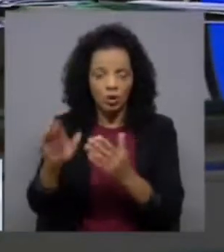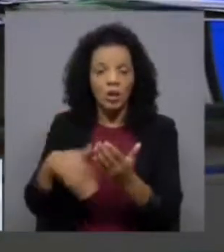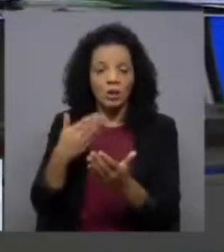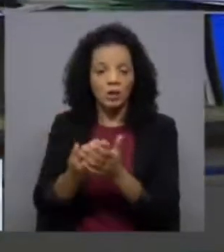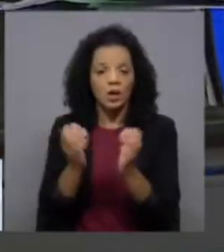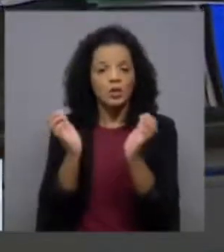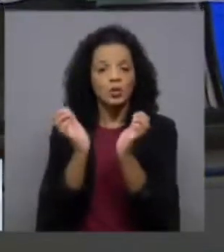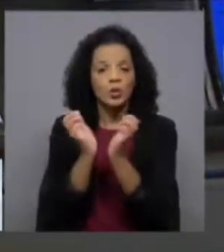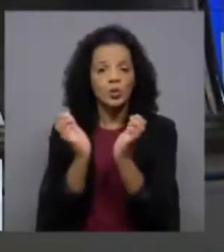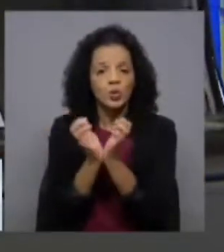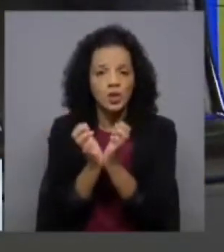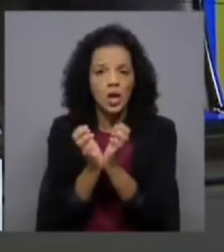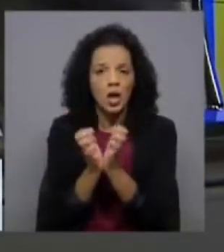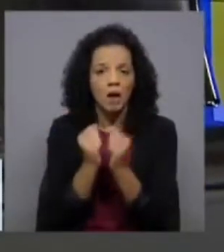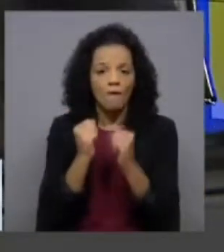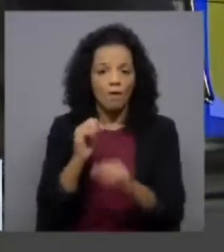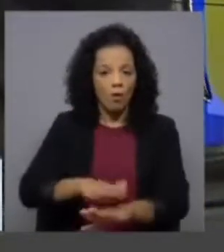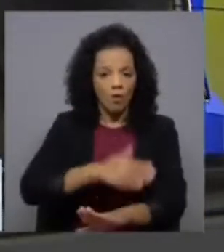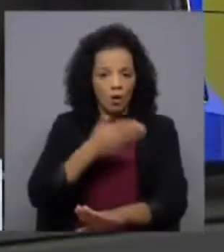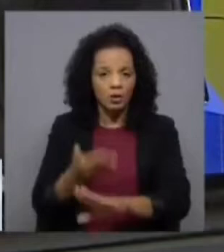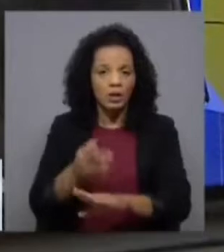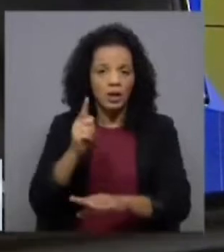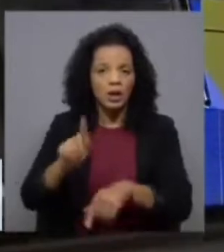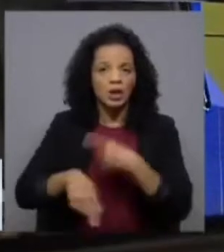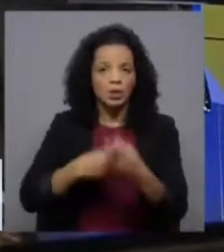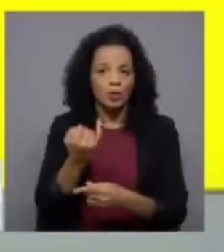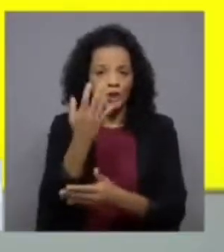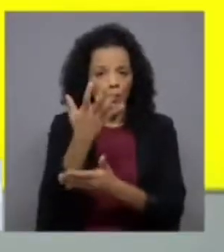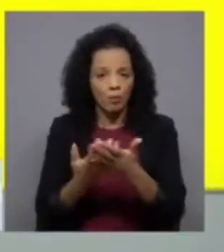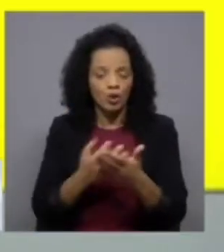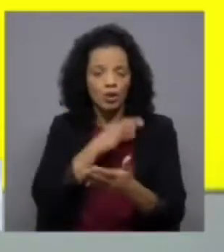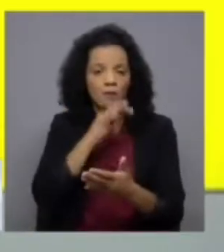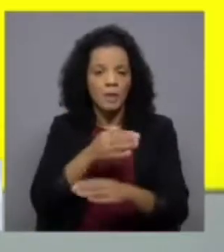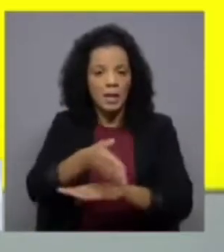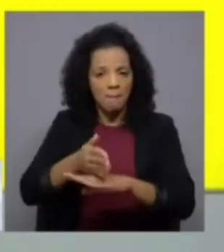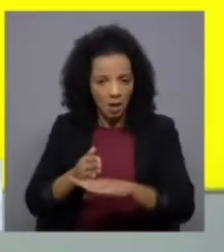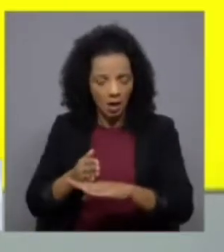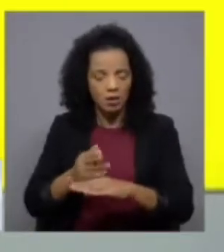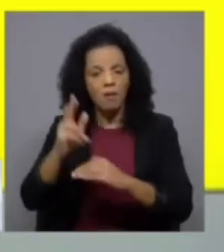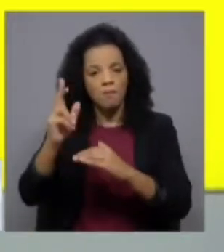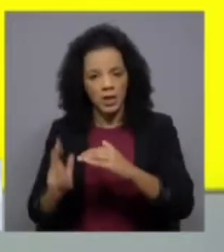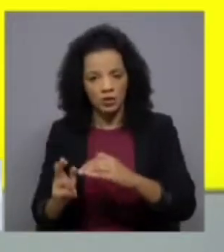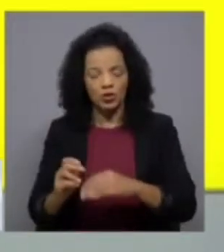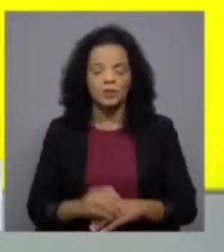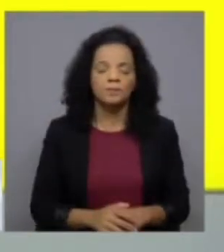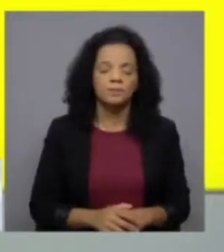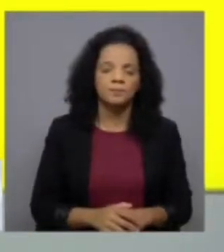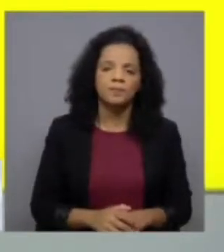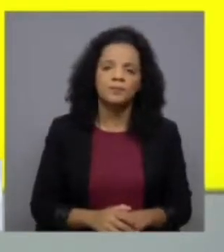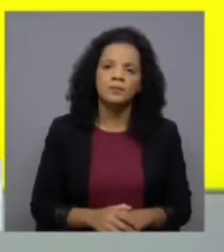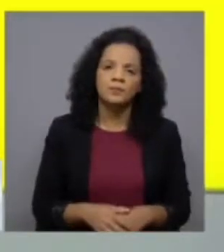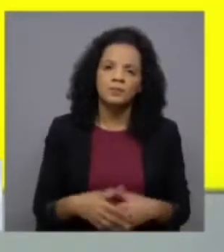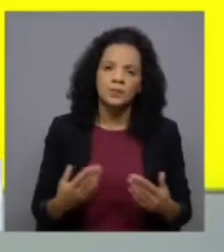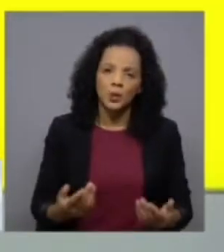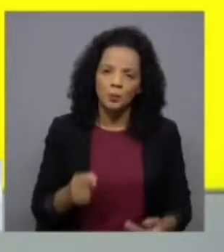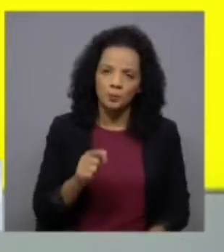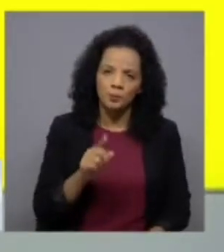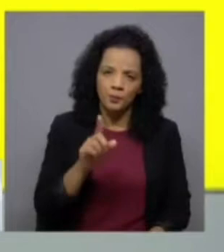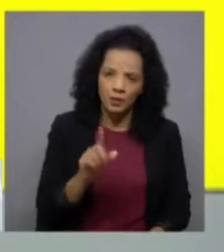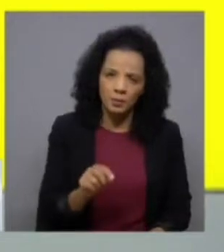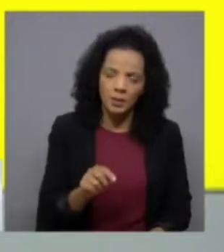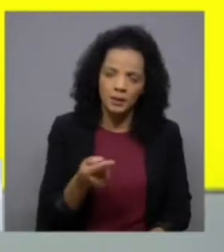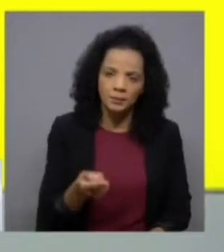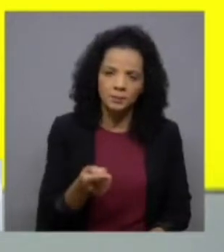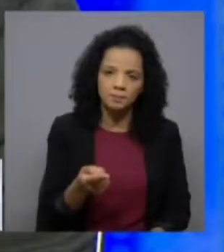social mais reforçada e aí sim baixar os impostos da família para passar a palavra a Rui Rio também aí queria colocar